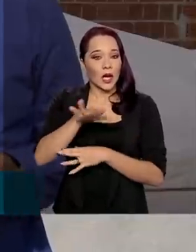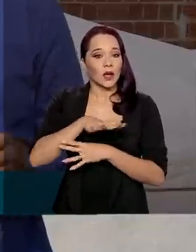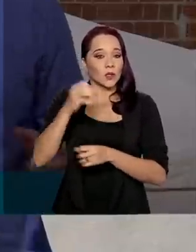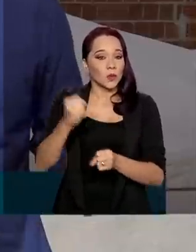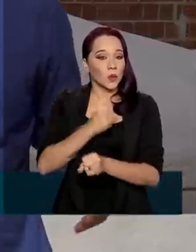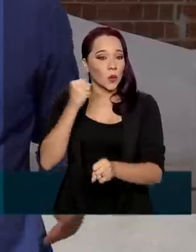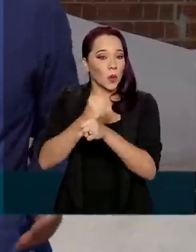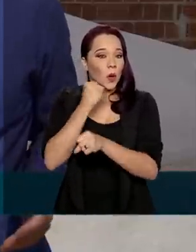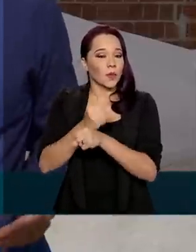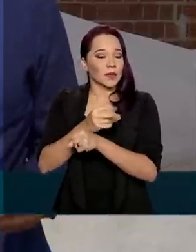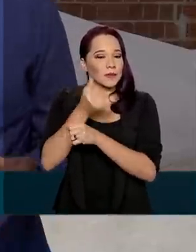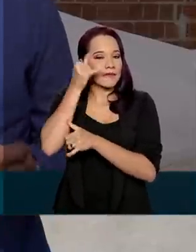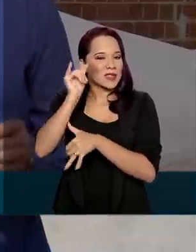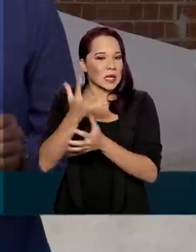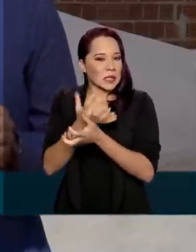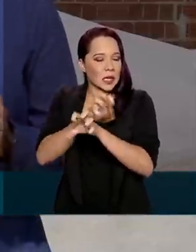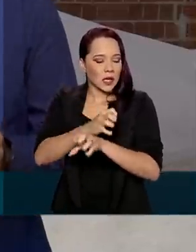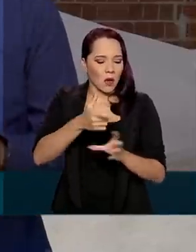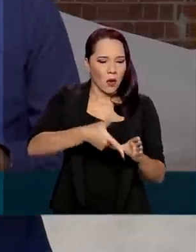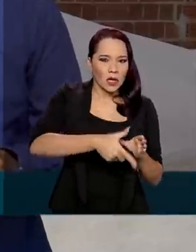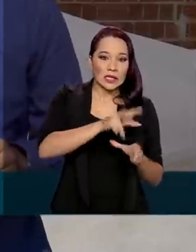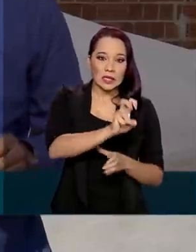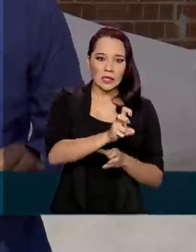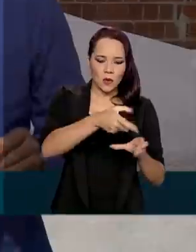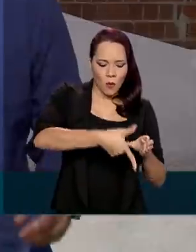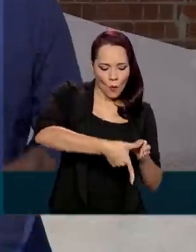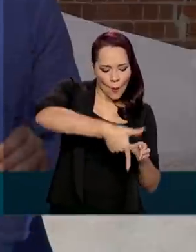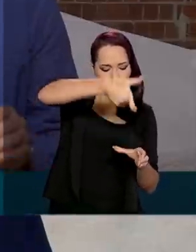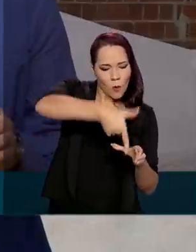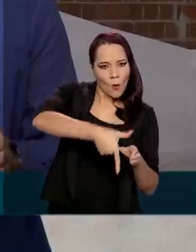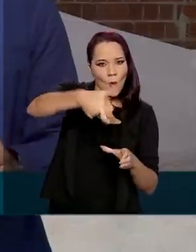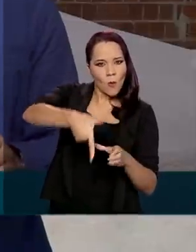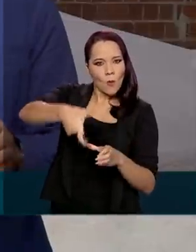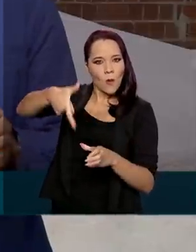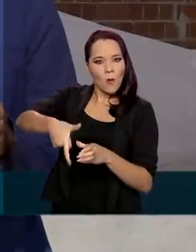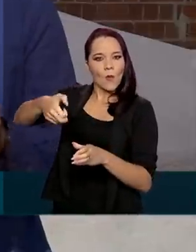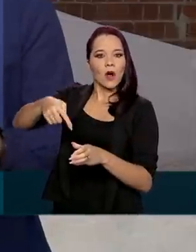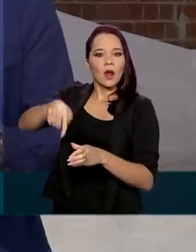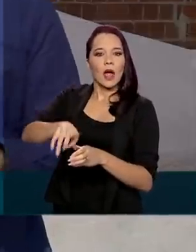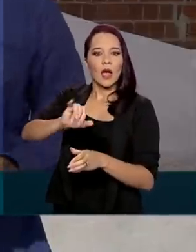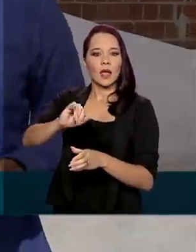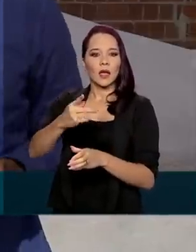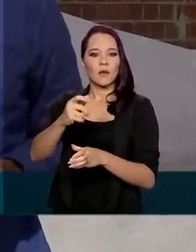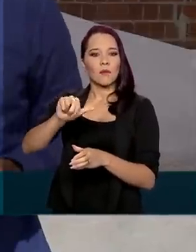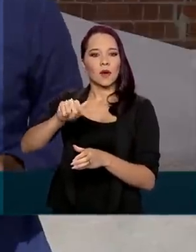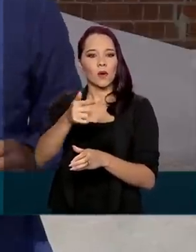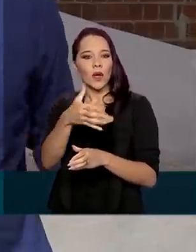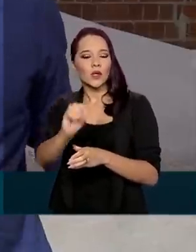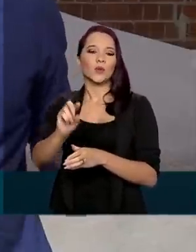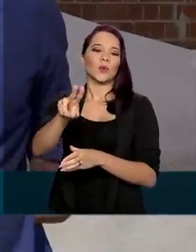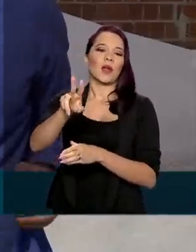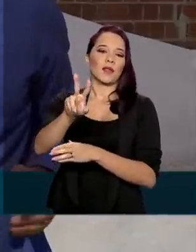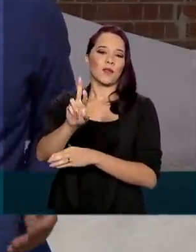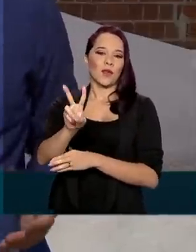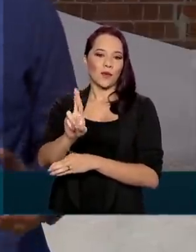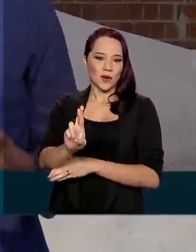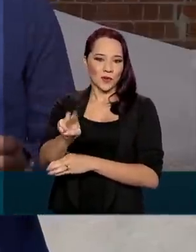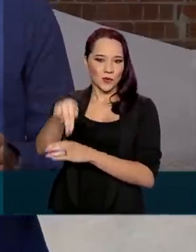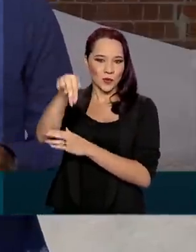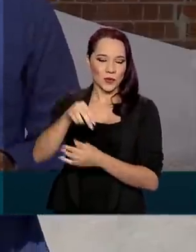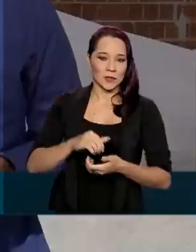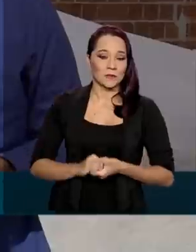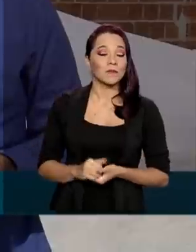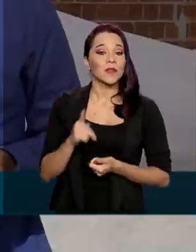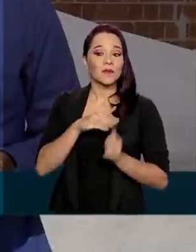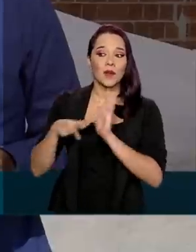de Obras Contra a Seca perfurou cinco poços na zona rural do município de Ipanguaçu, no Rio Grande do Norte. Isso irá